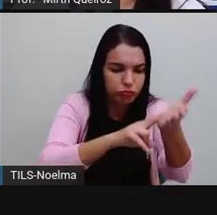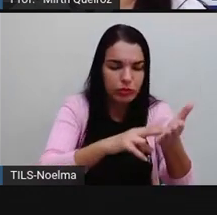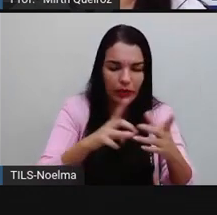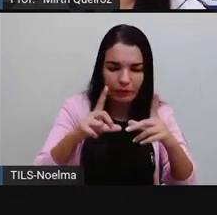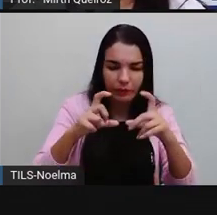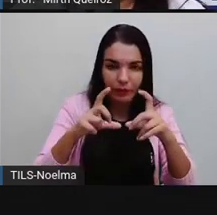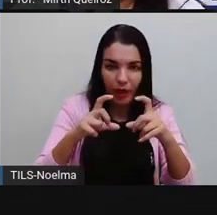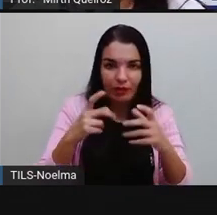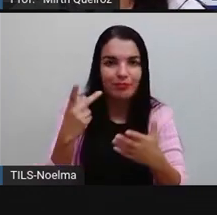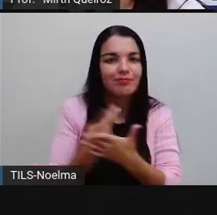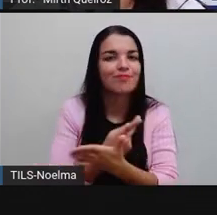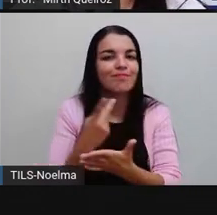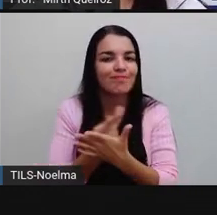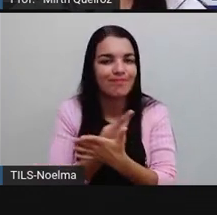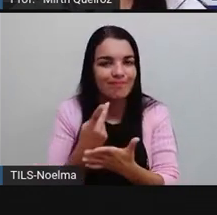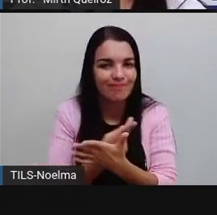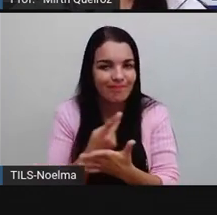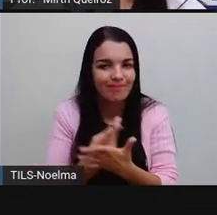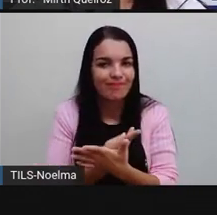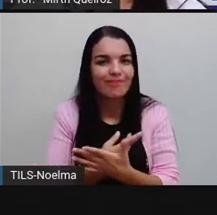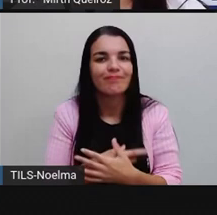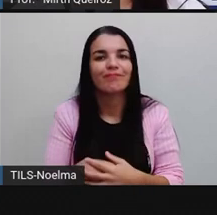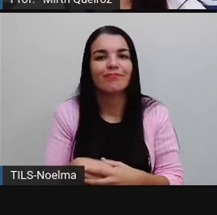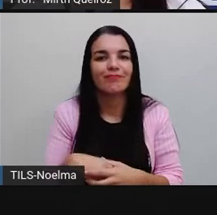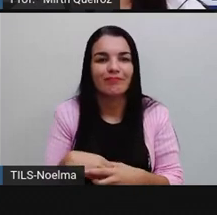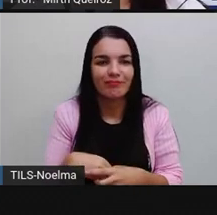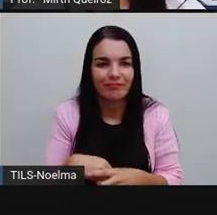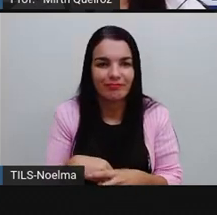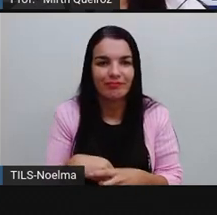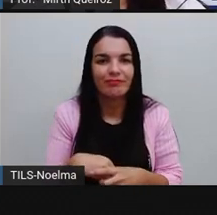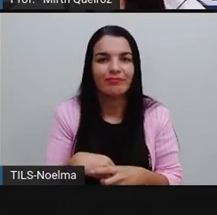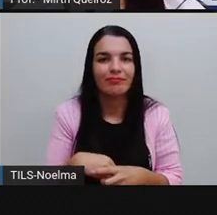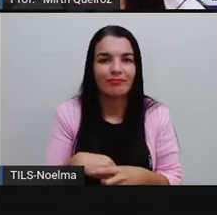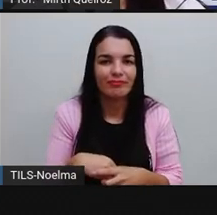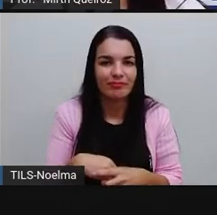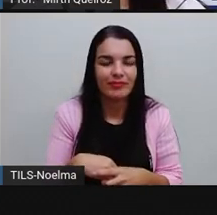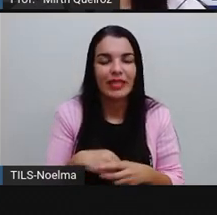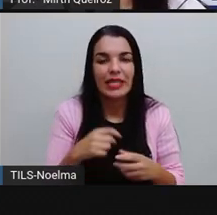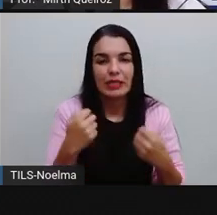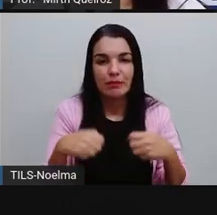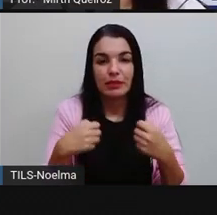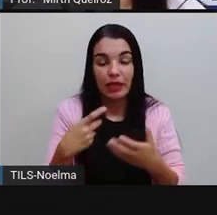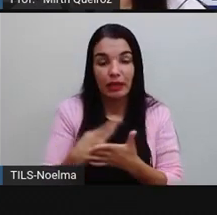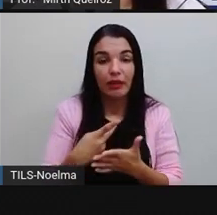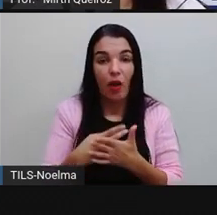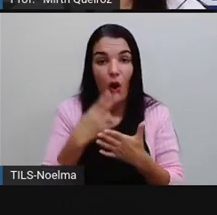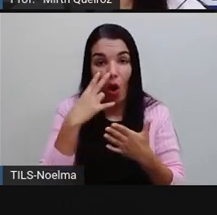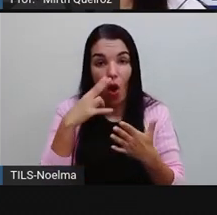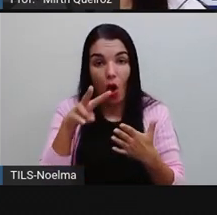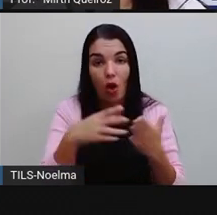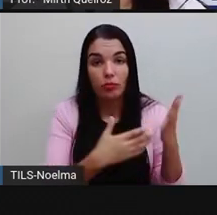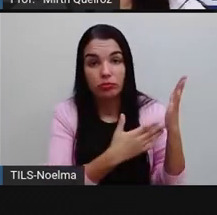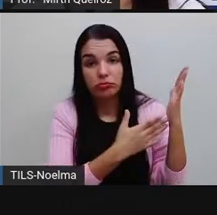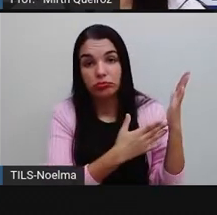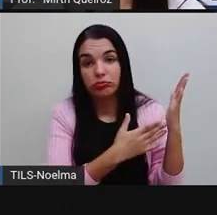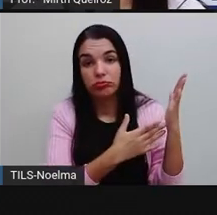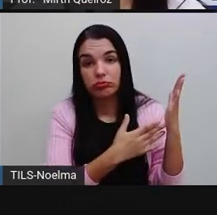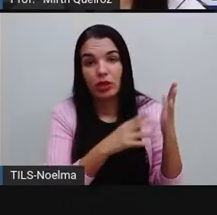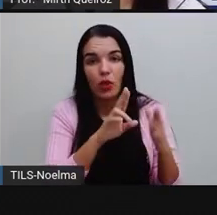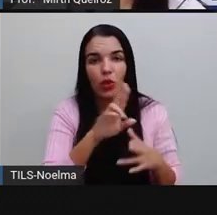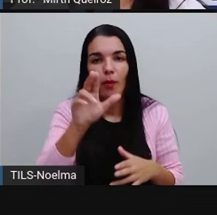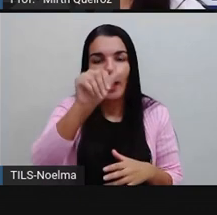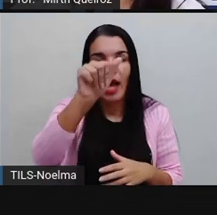Está errado. Seguem anexo minhas fotos. Está errado. Porque a palavra anexo,